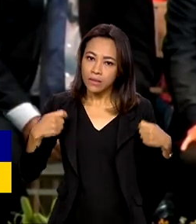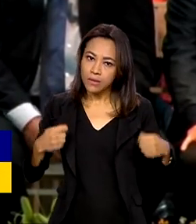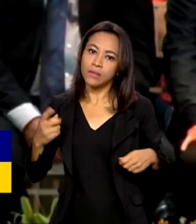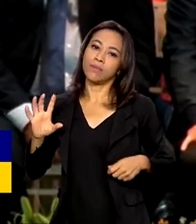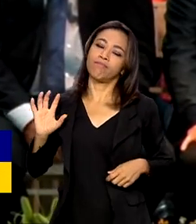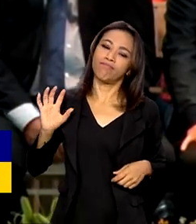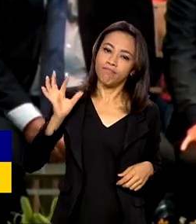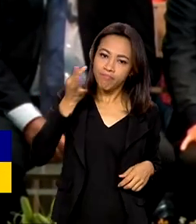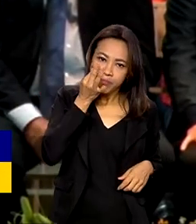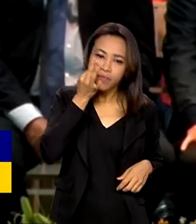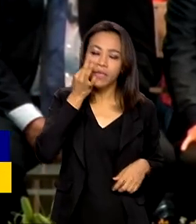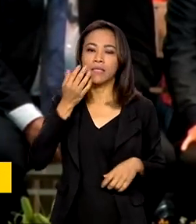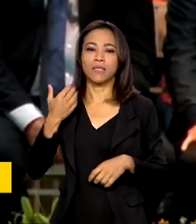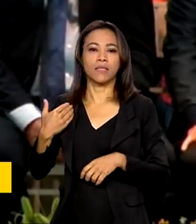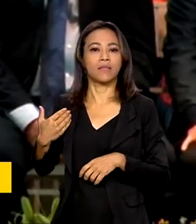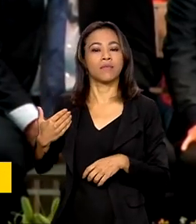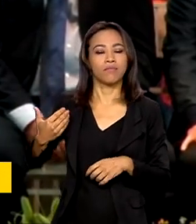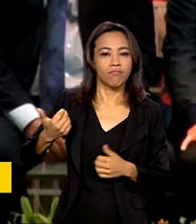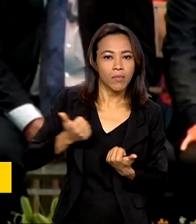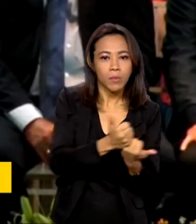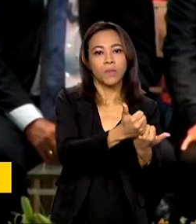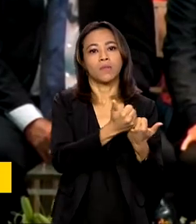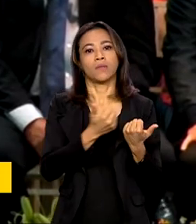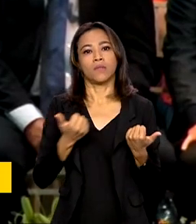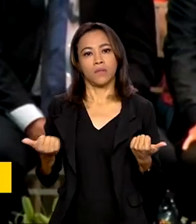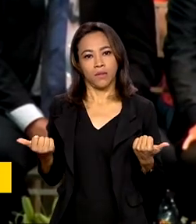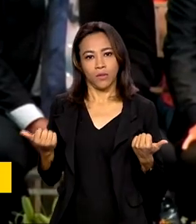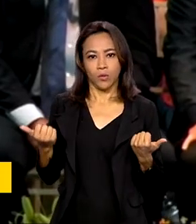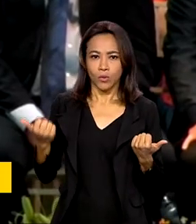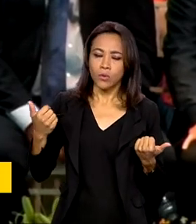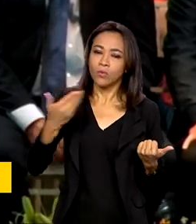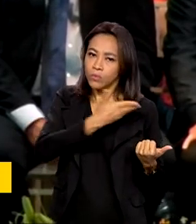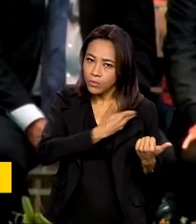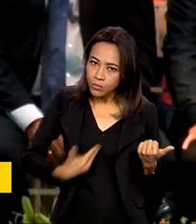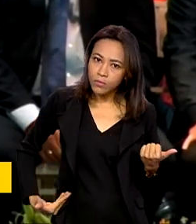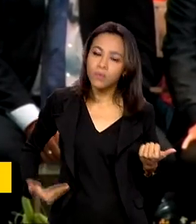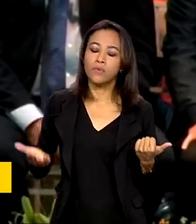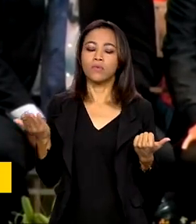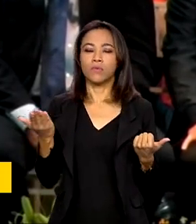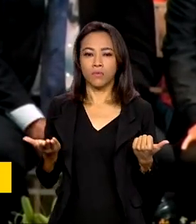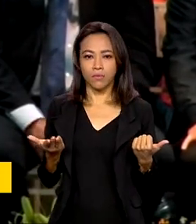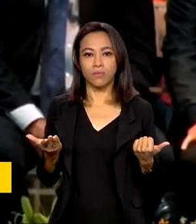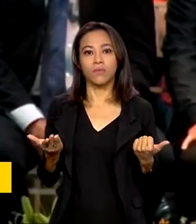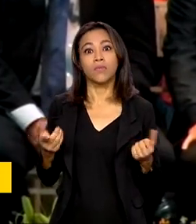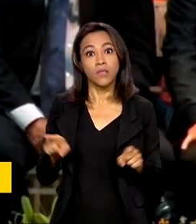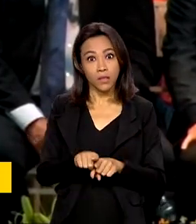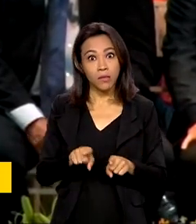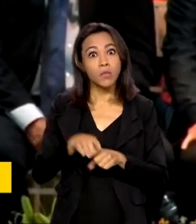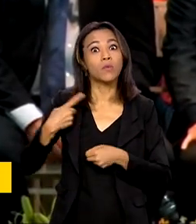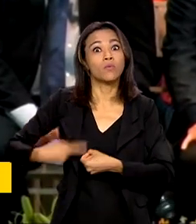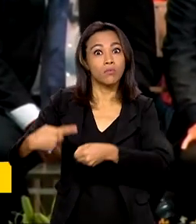com as forças mobilizadas de estados e de municípios. presença, viaturas vão usadas.